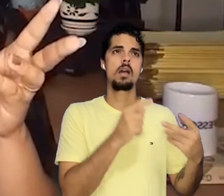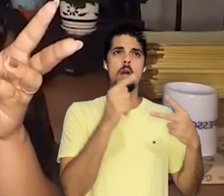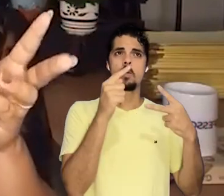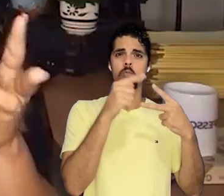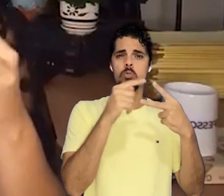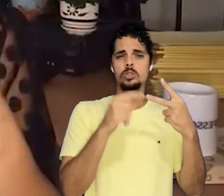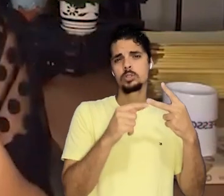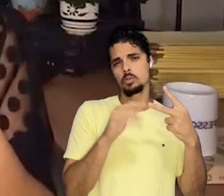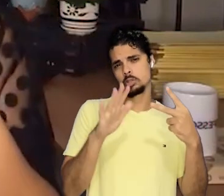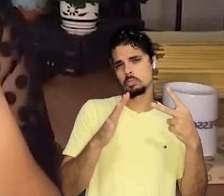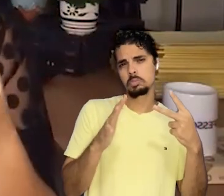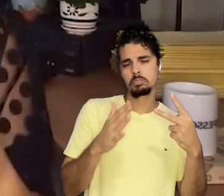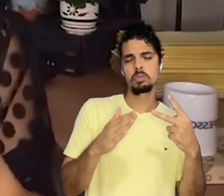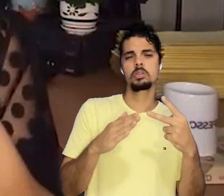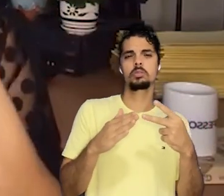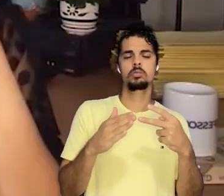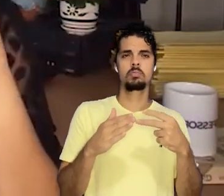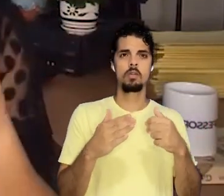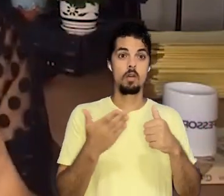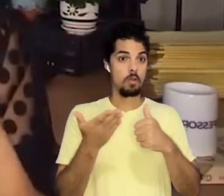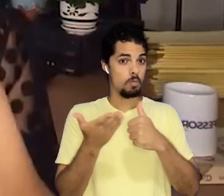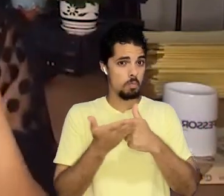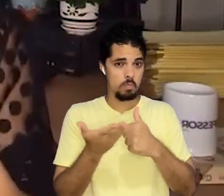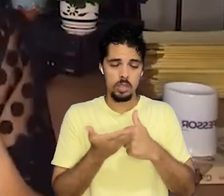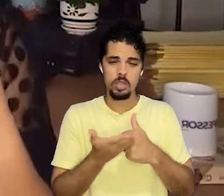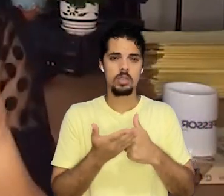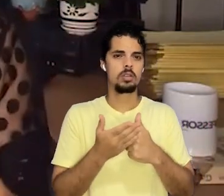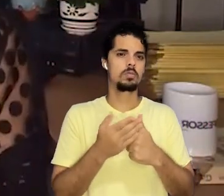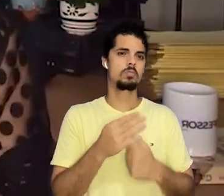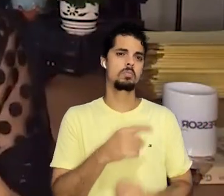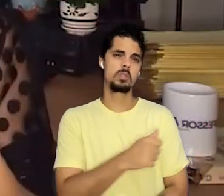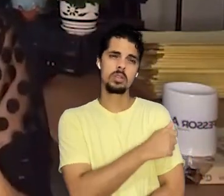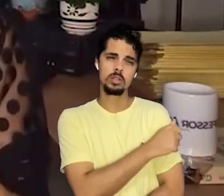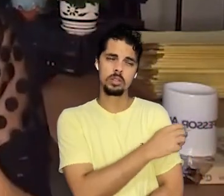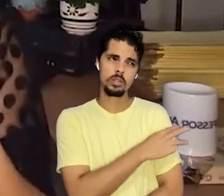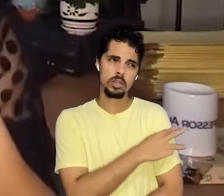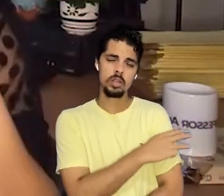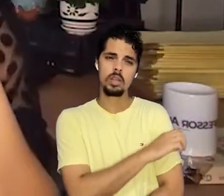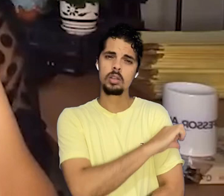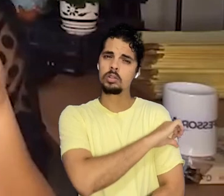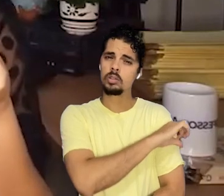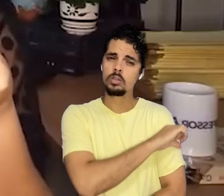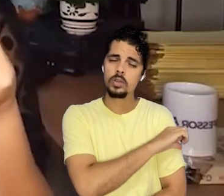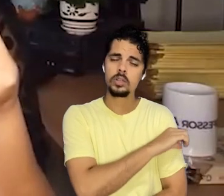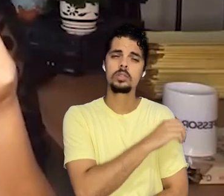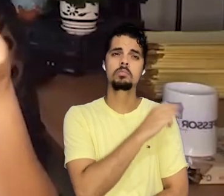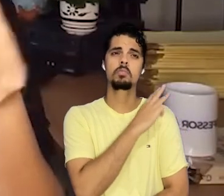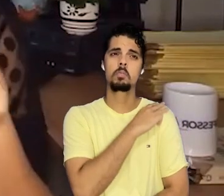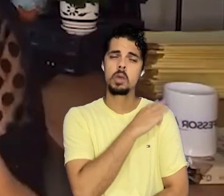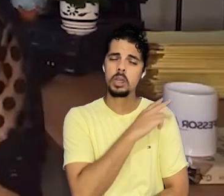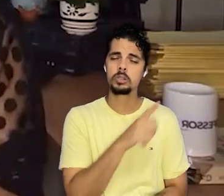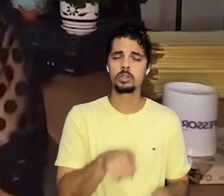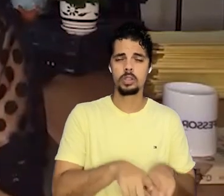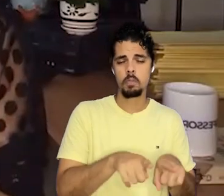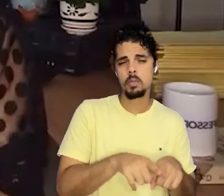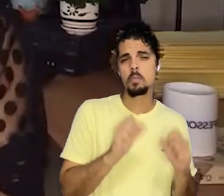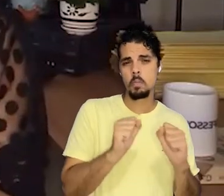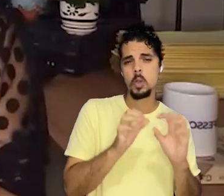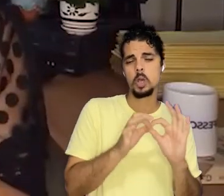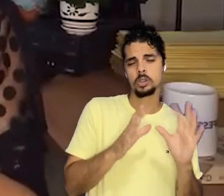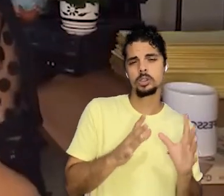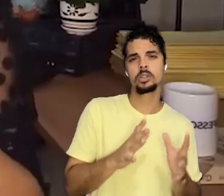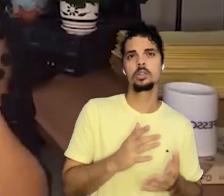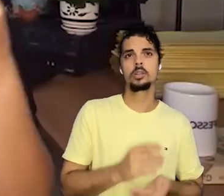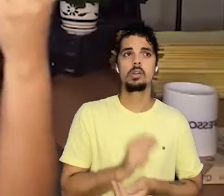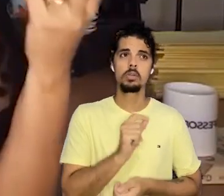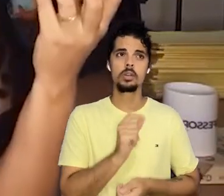é qual a posição que a minha província tinha nesse momento da independência.